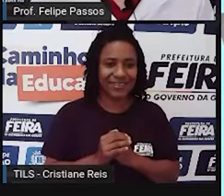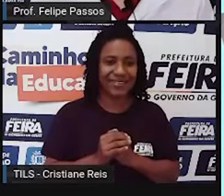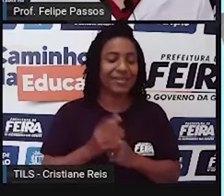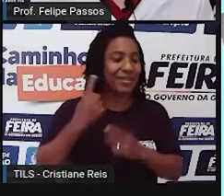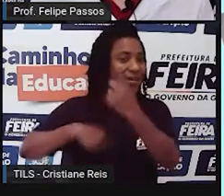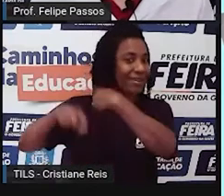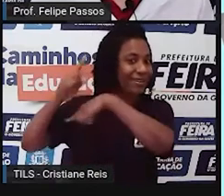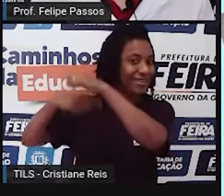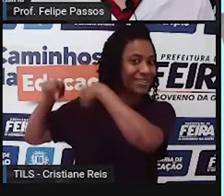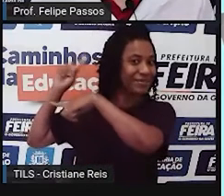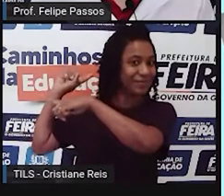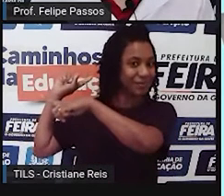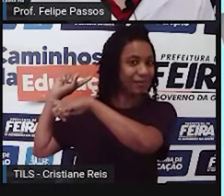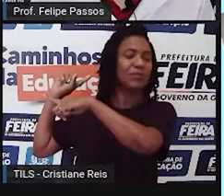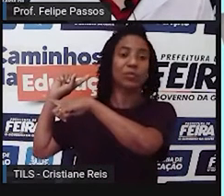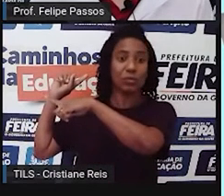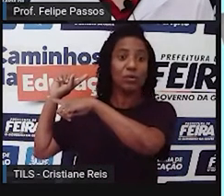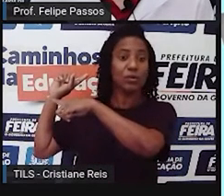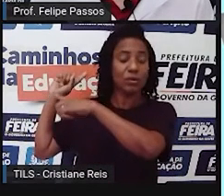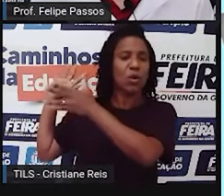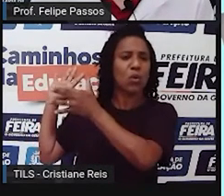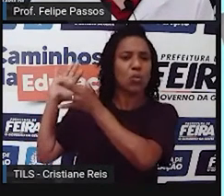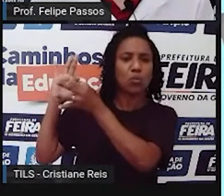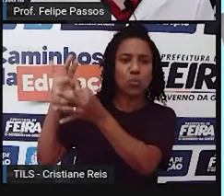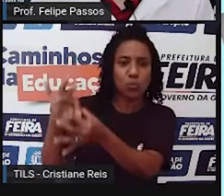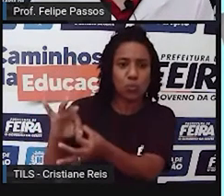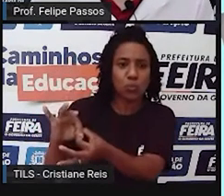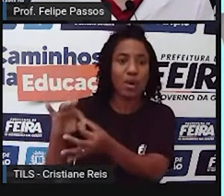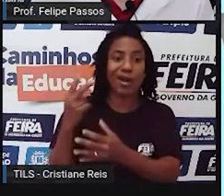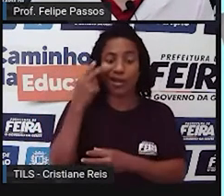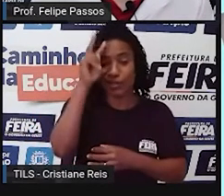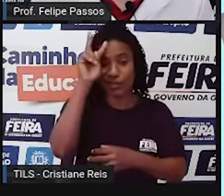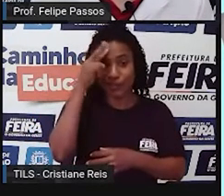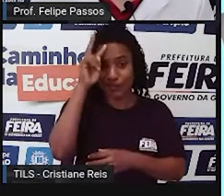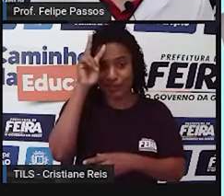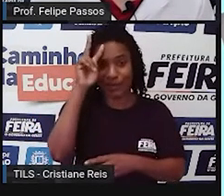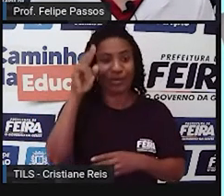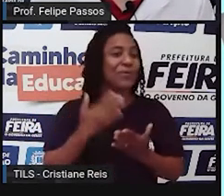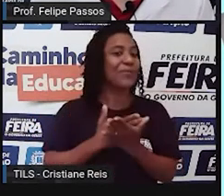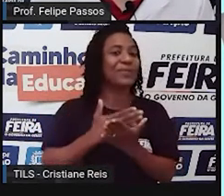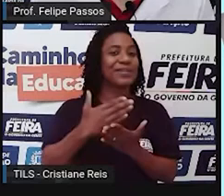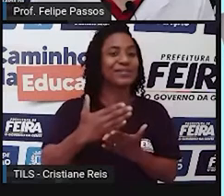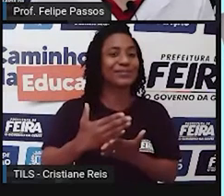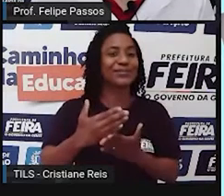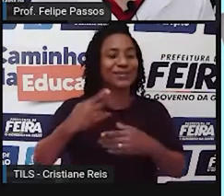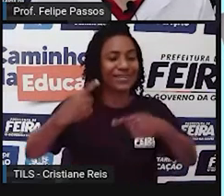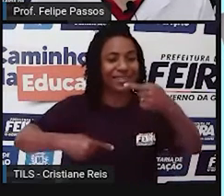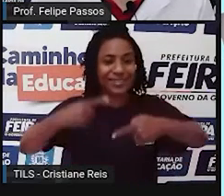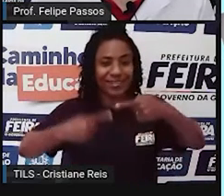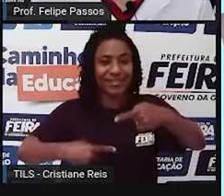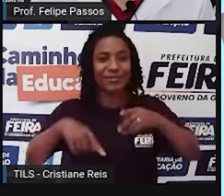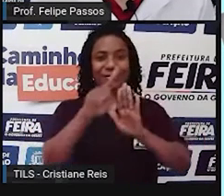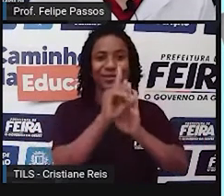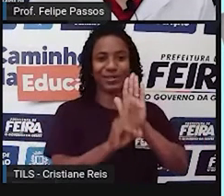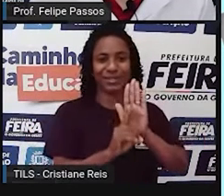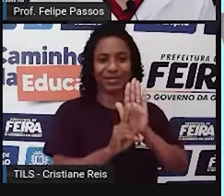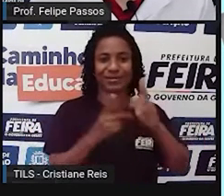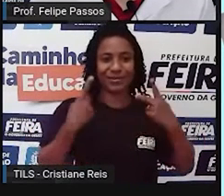no tempo para a gente entender o contexto histórico onde começou essa discussão dos direitos humanos.